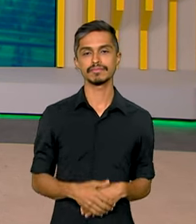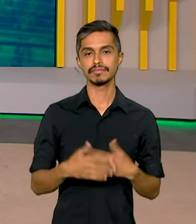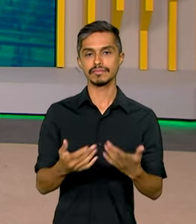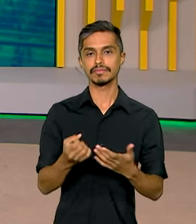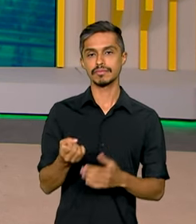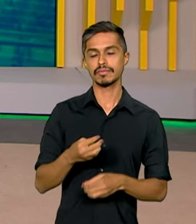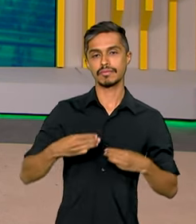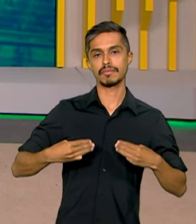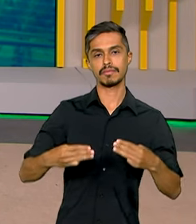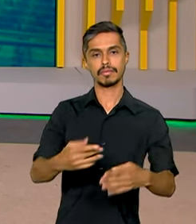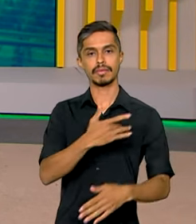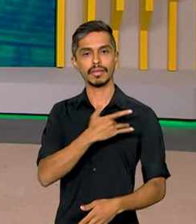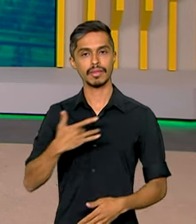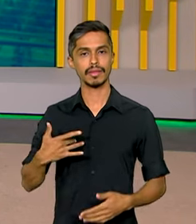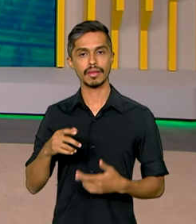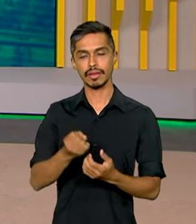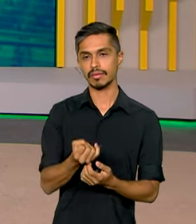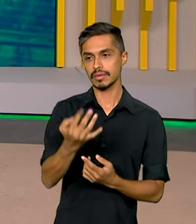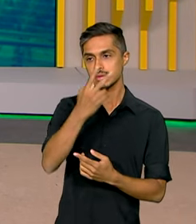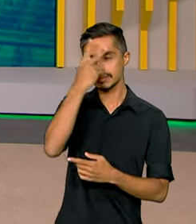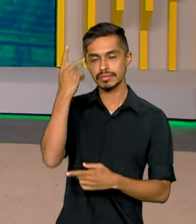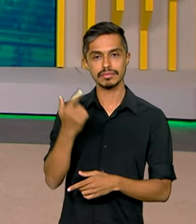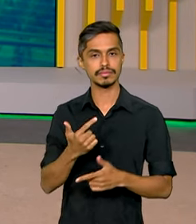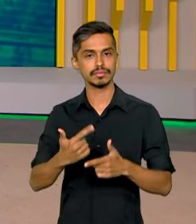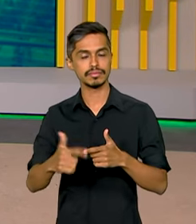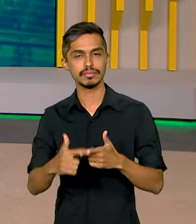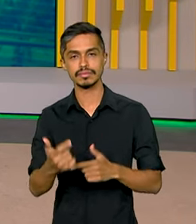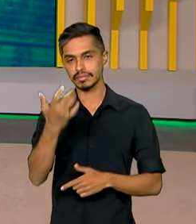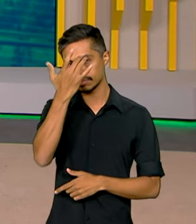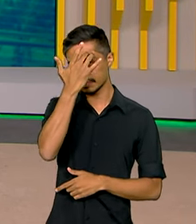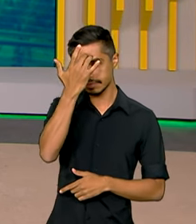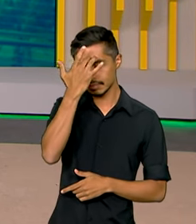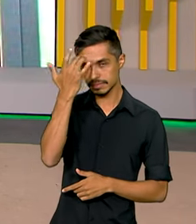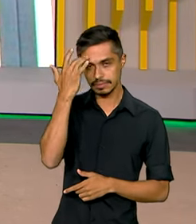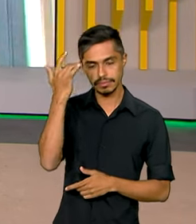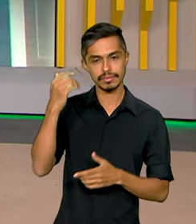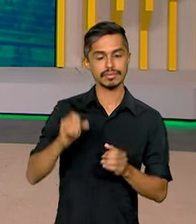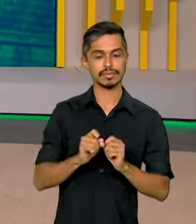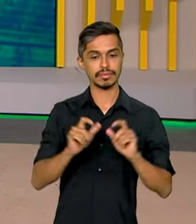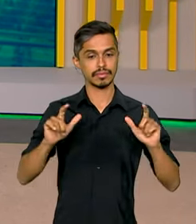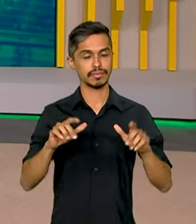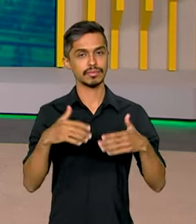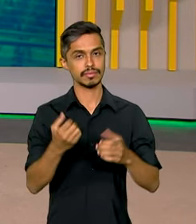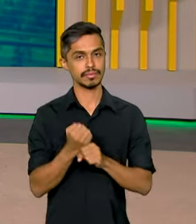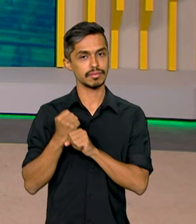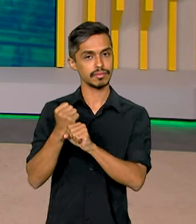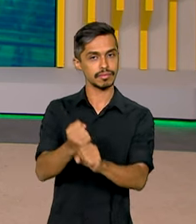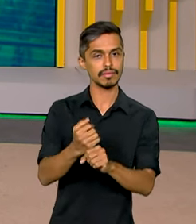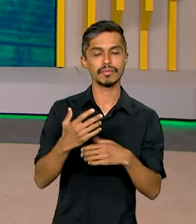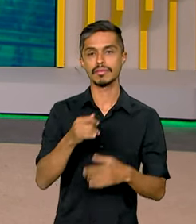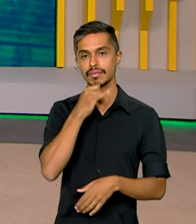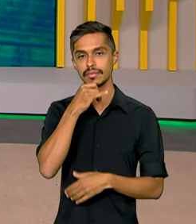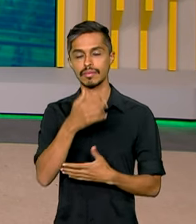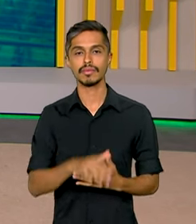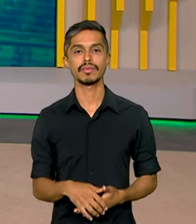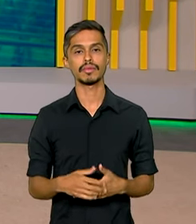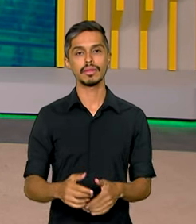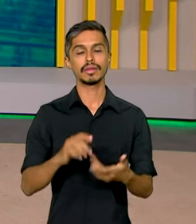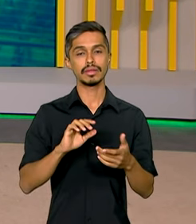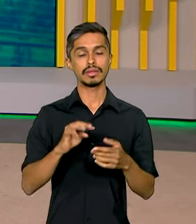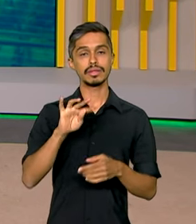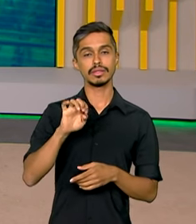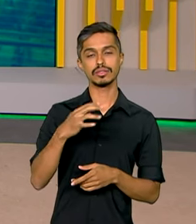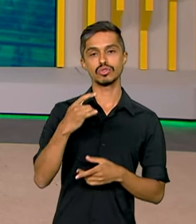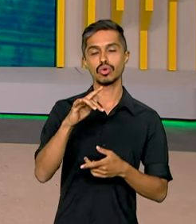número de pessoas com problemas mentais tem crescido nos últimos anos. Algumas doenças, como transtornos bipolar